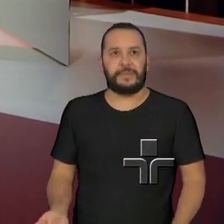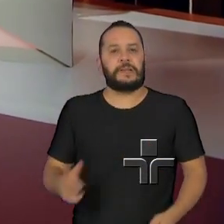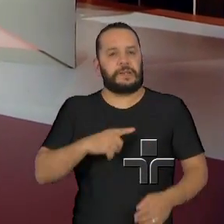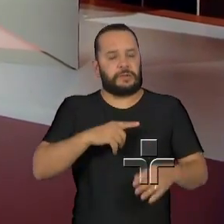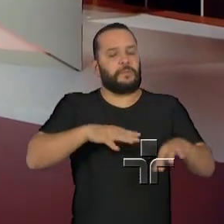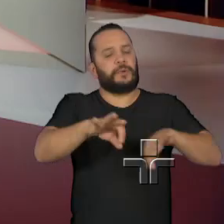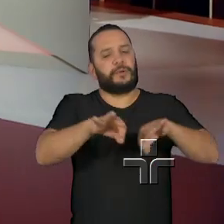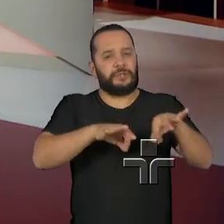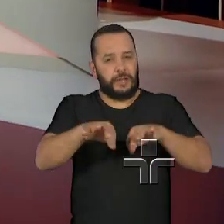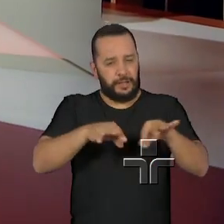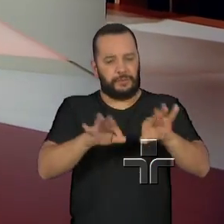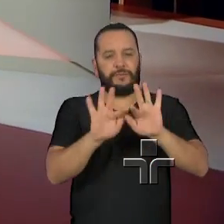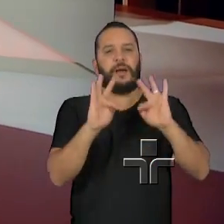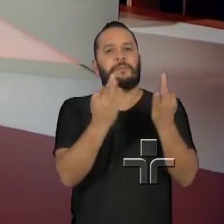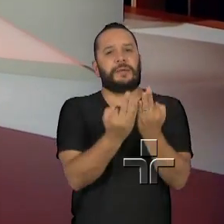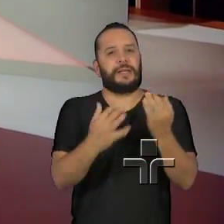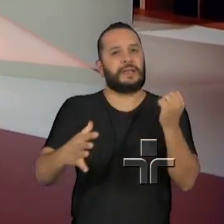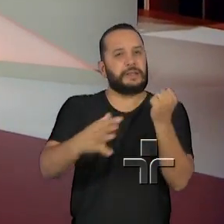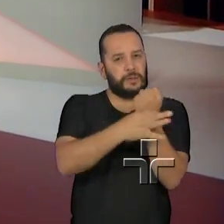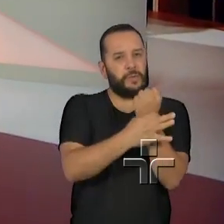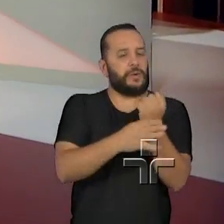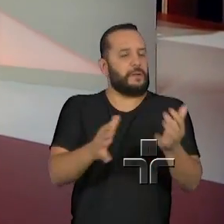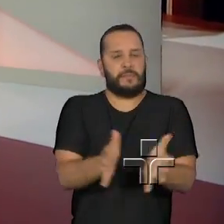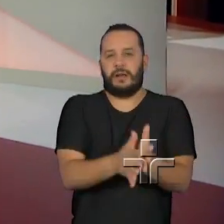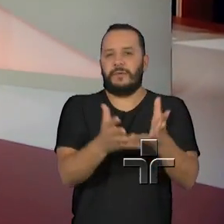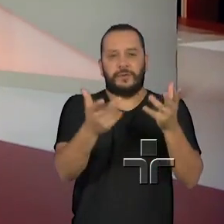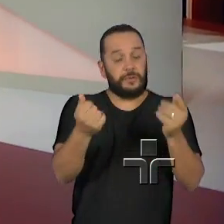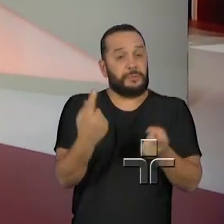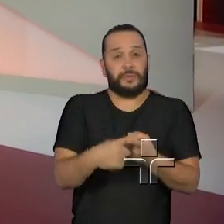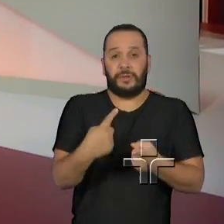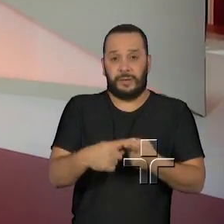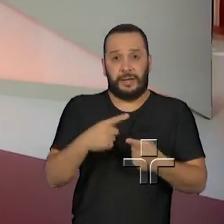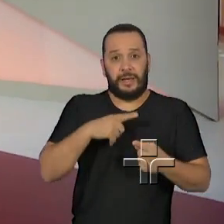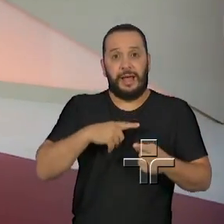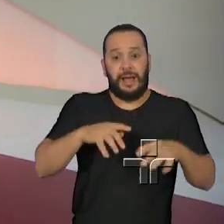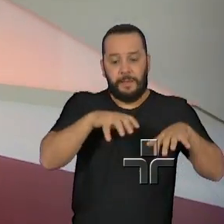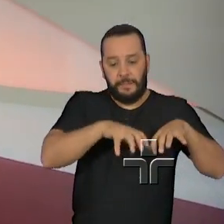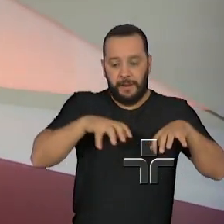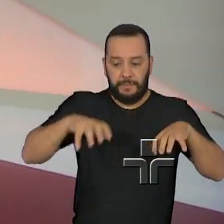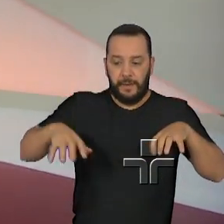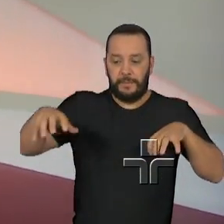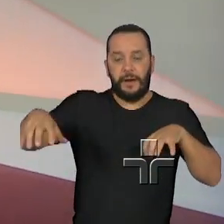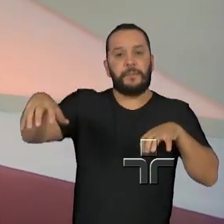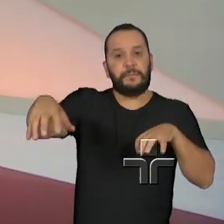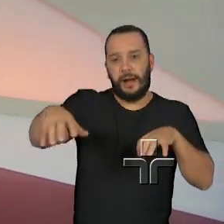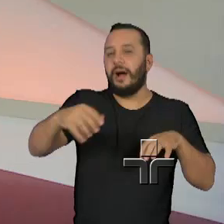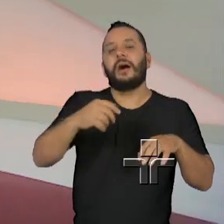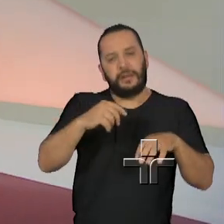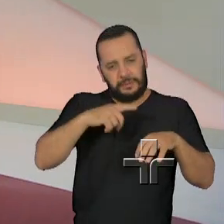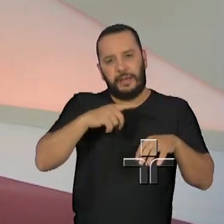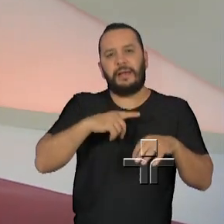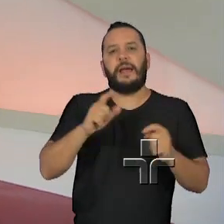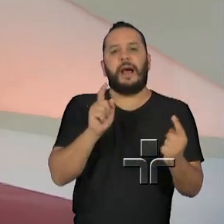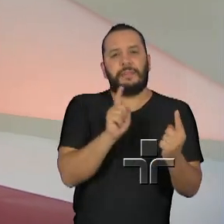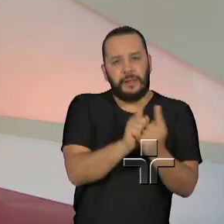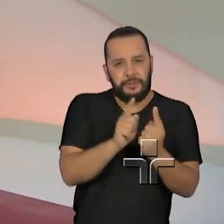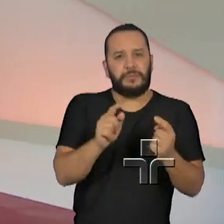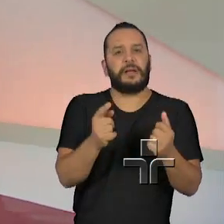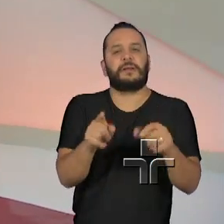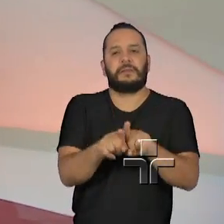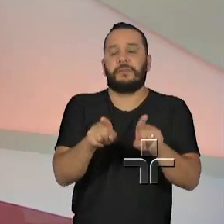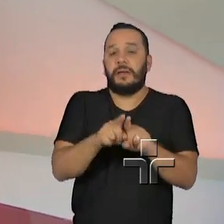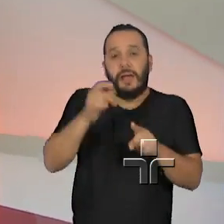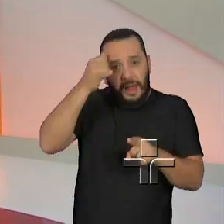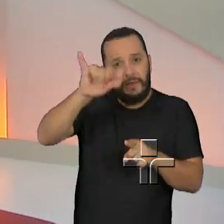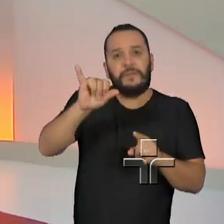Família Segura é maravilhoso porque envolve todas as áreas de atuação, de prevenção, de atendimento, para que